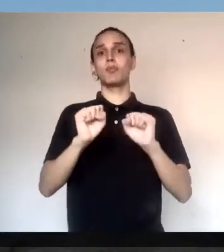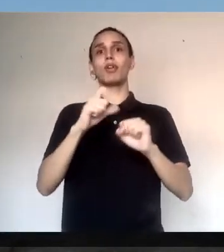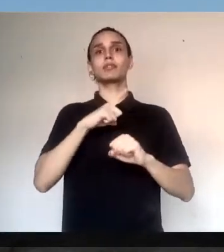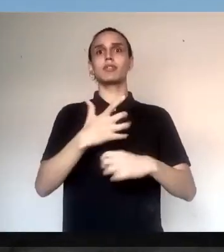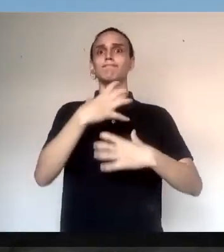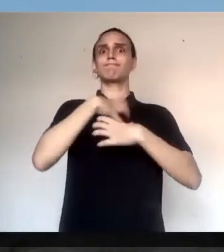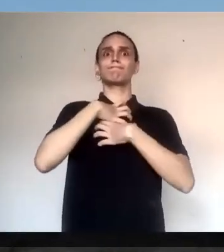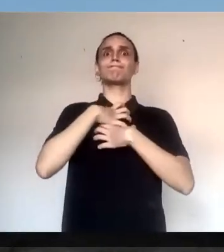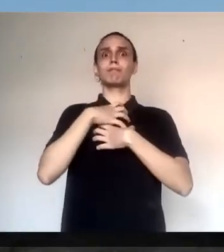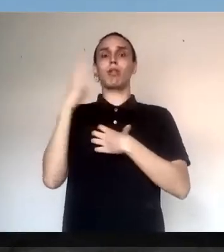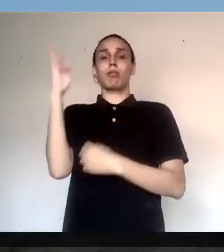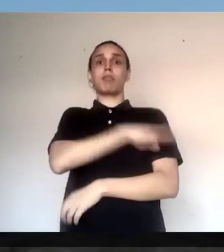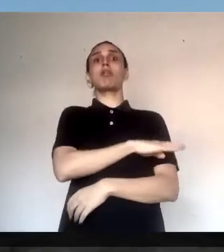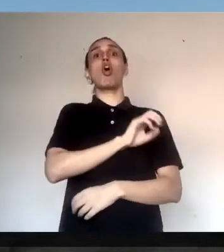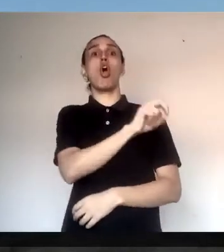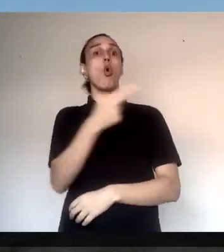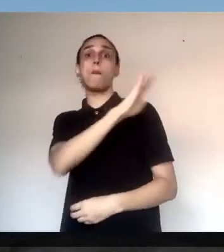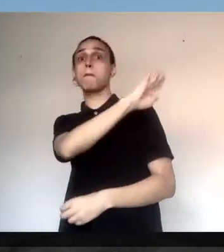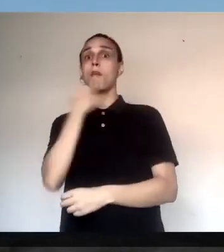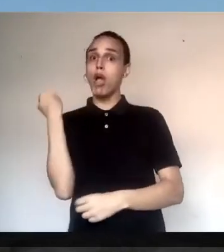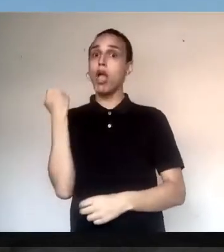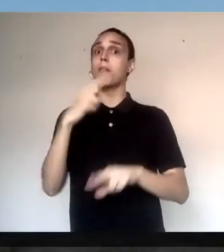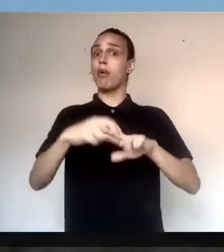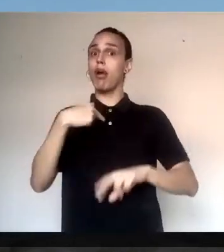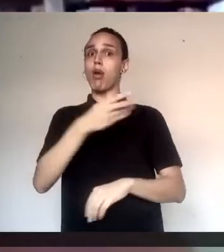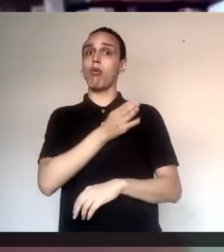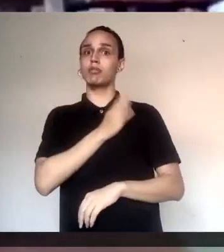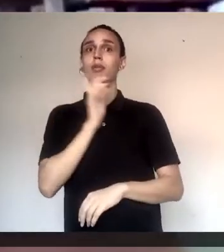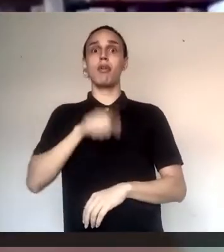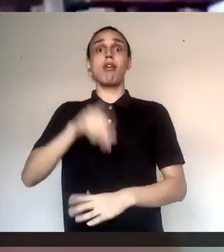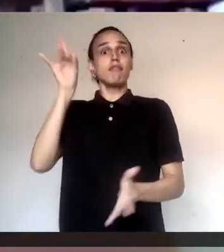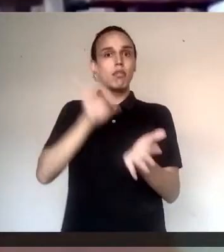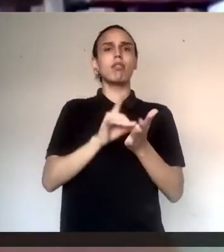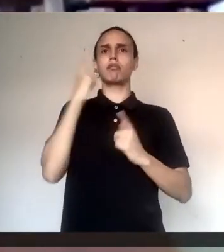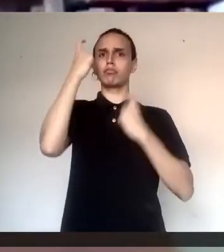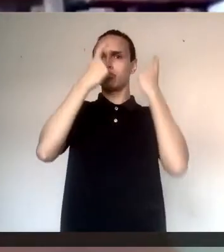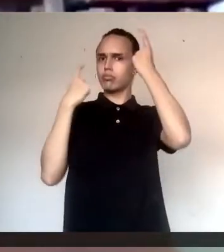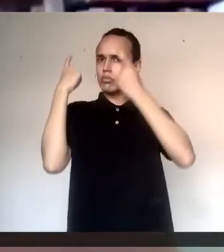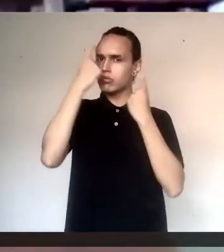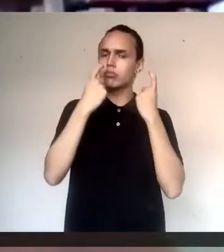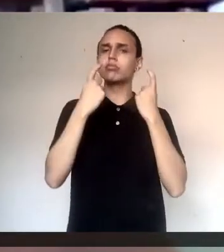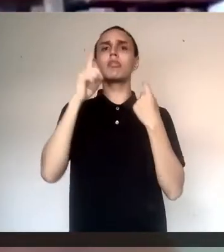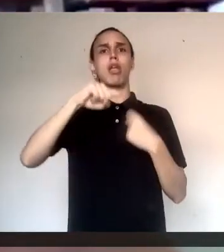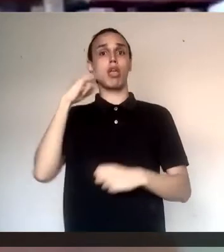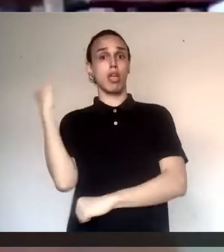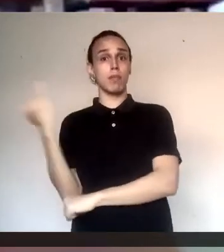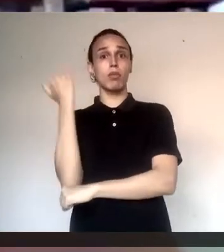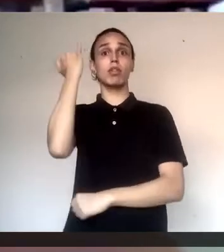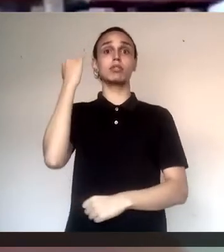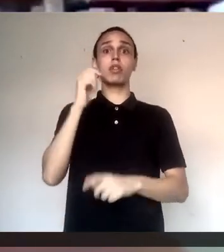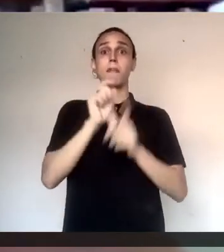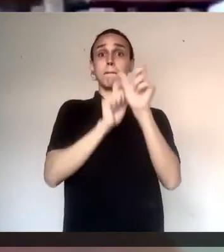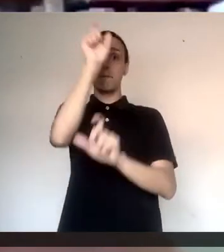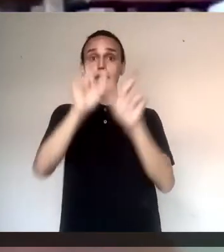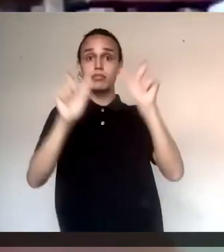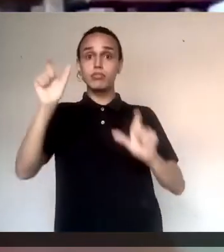responder, você pode ter um mal-estar súbito e até uma morte súbita. Então, é uma preocupação real que existe e que é importante